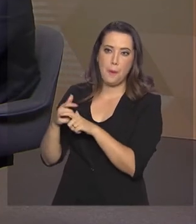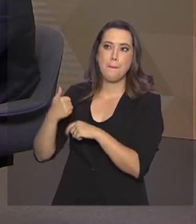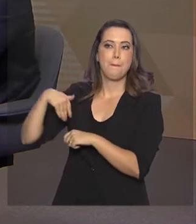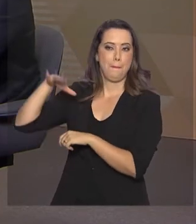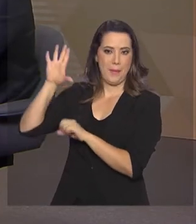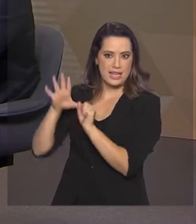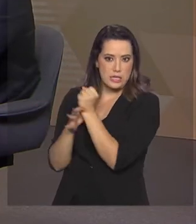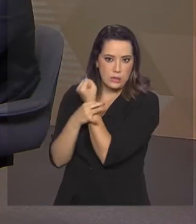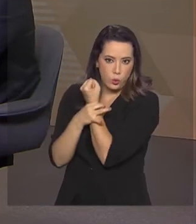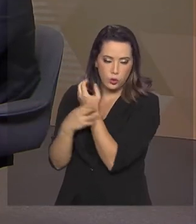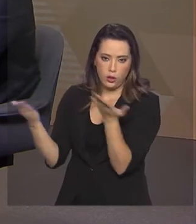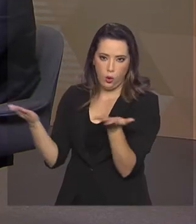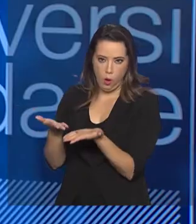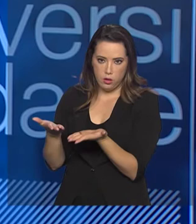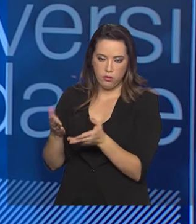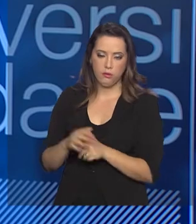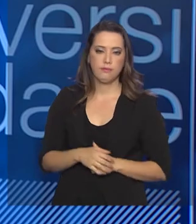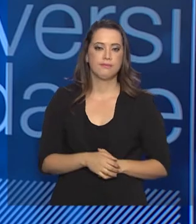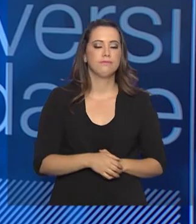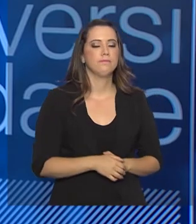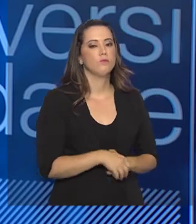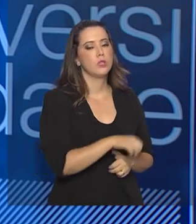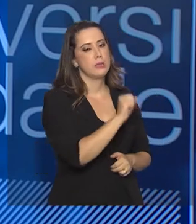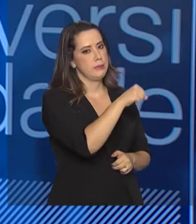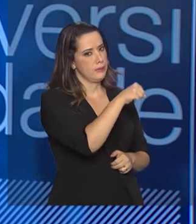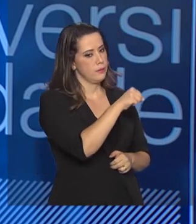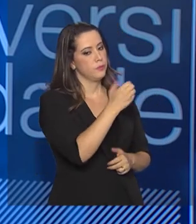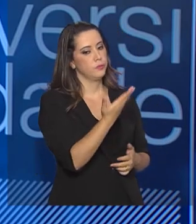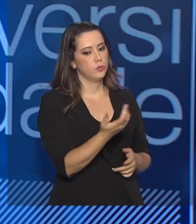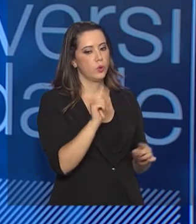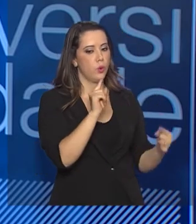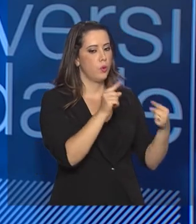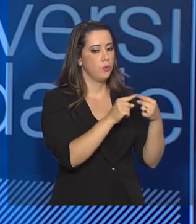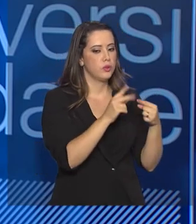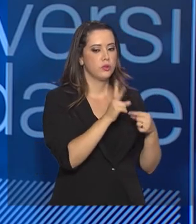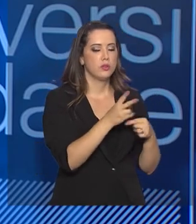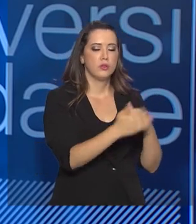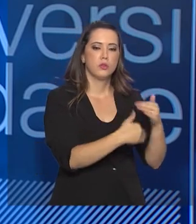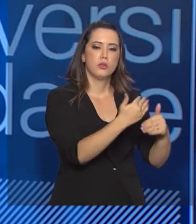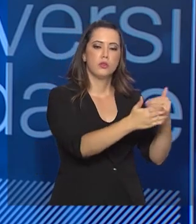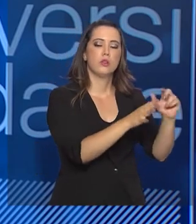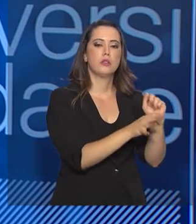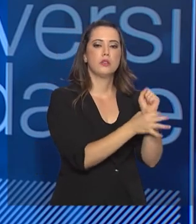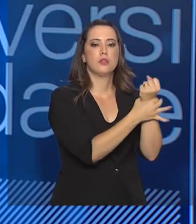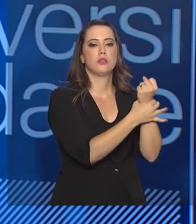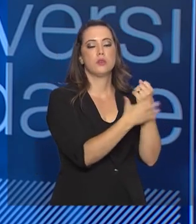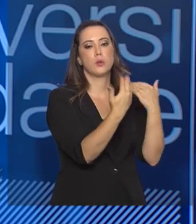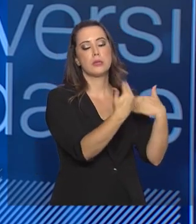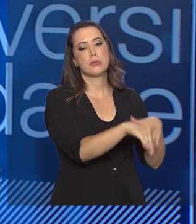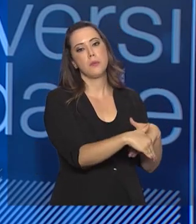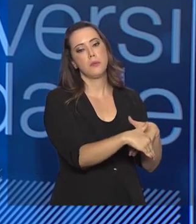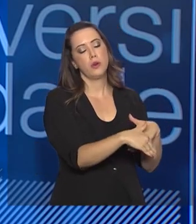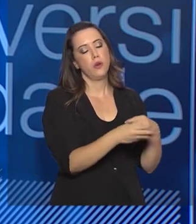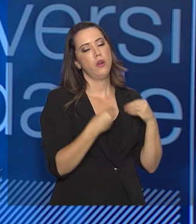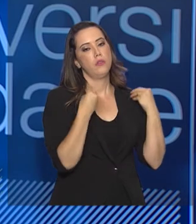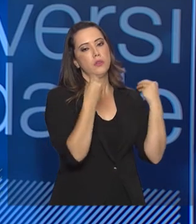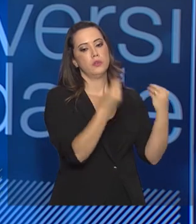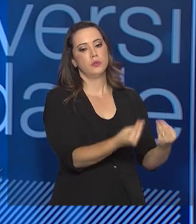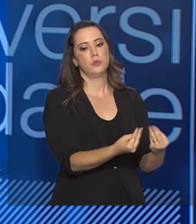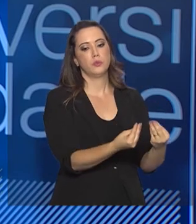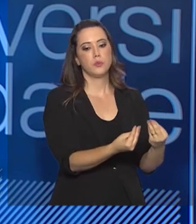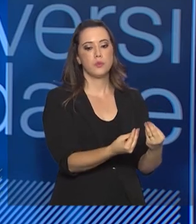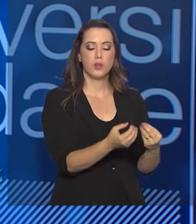mais segura agora. tá, tá. O objetivo é sempre evoluir na questão da segurança da prova, Garantir que